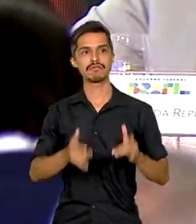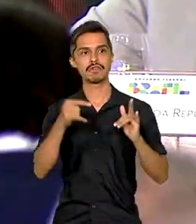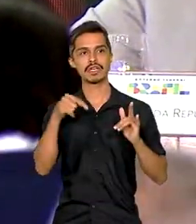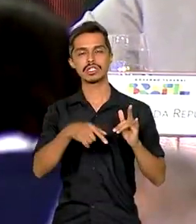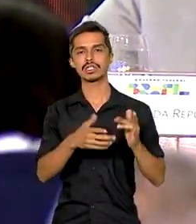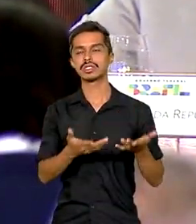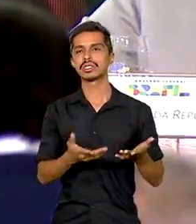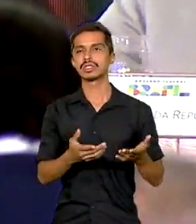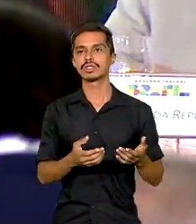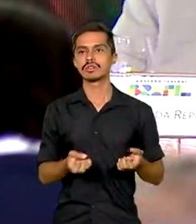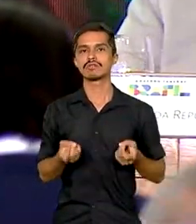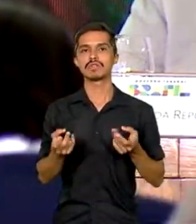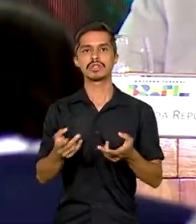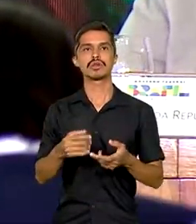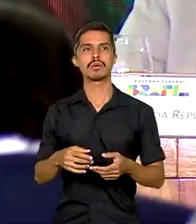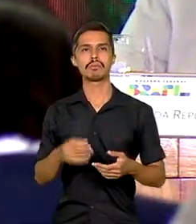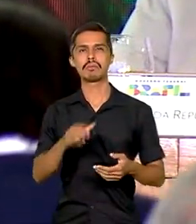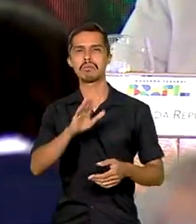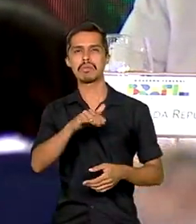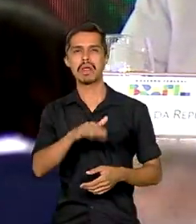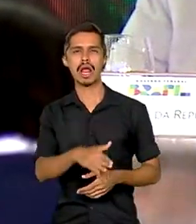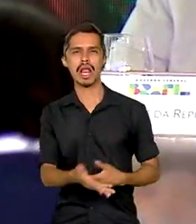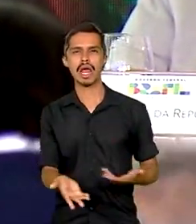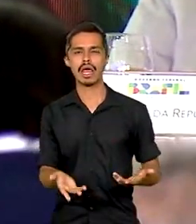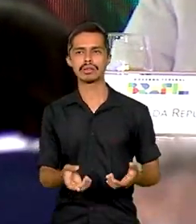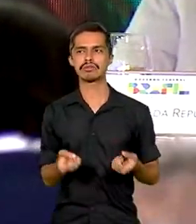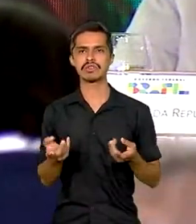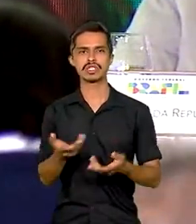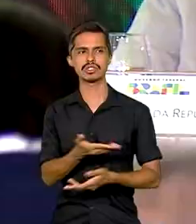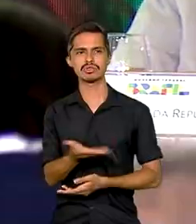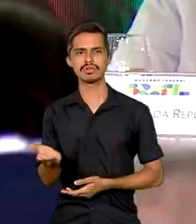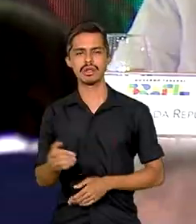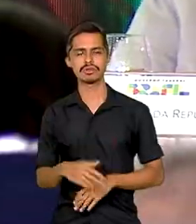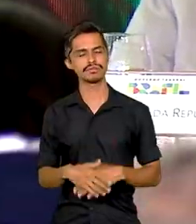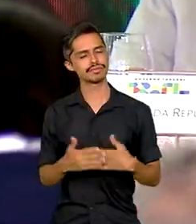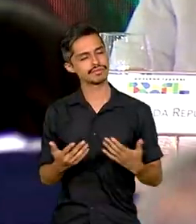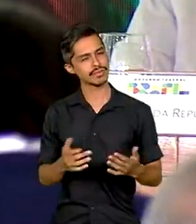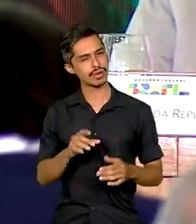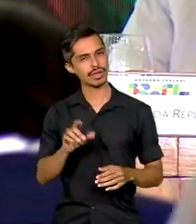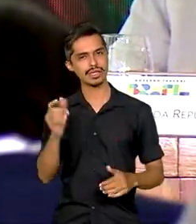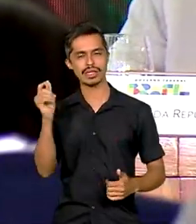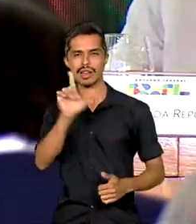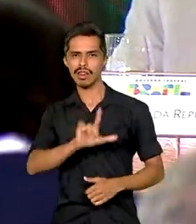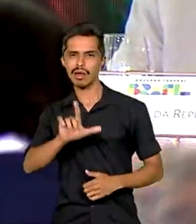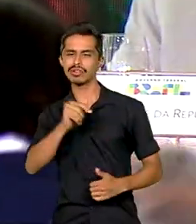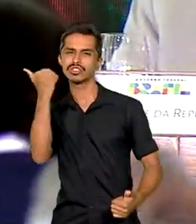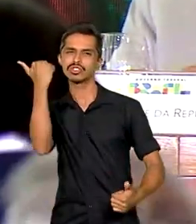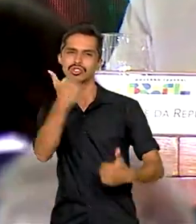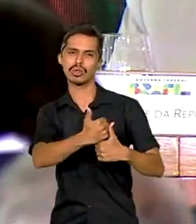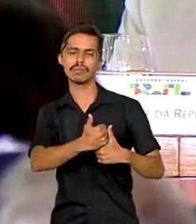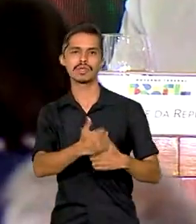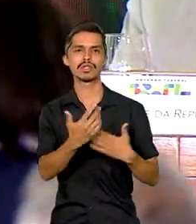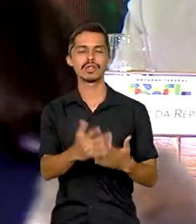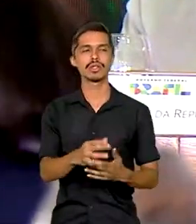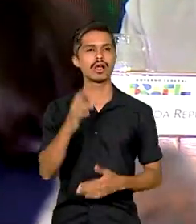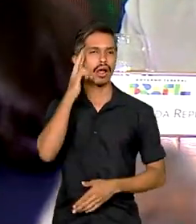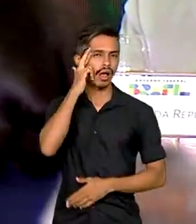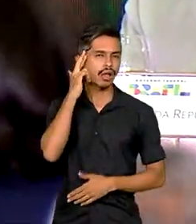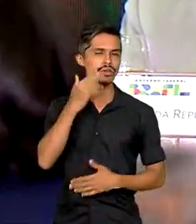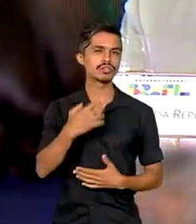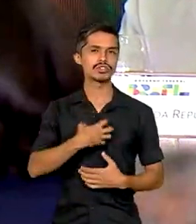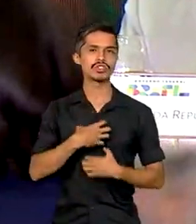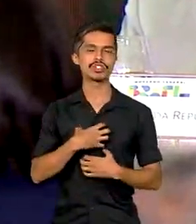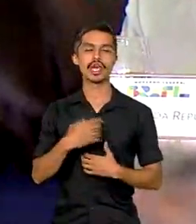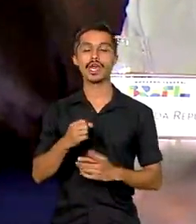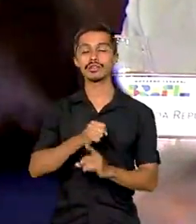preços, ou esses imóveis a preços muito baixos. Então é substituir essa lógica por uma lógica de garantir a função social